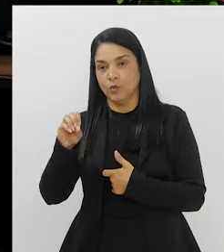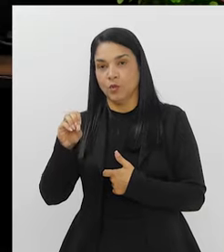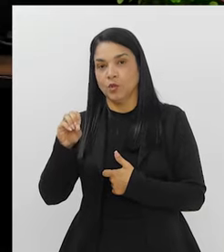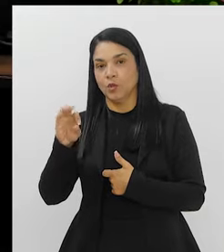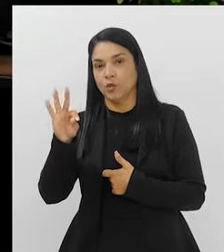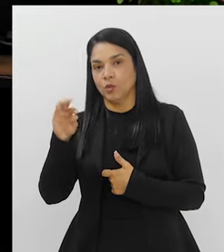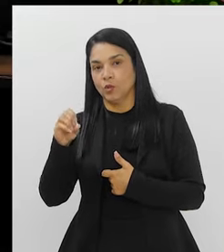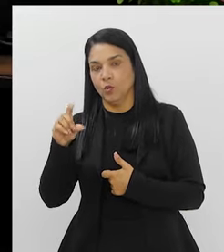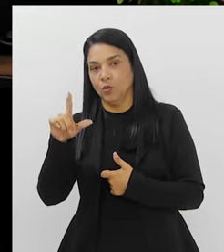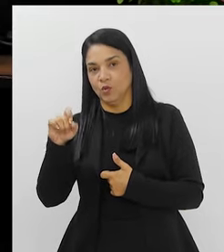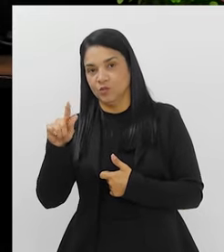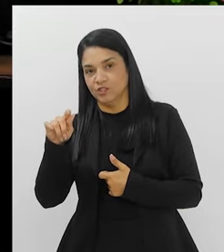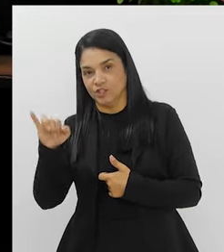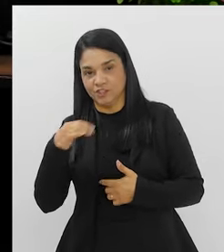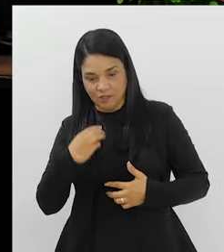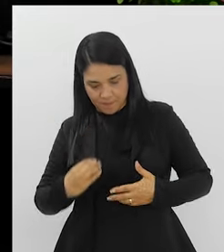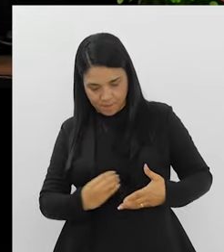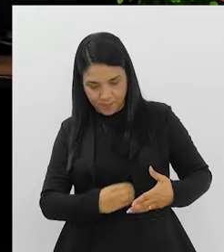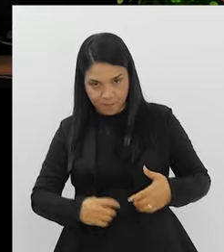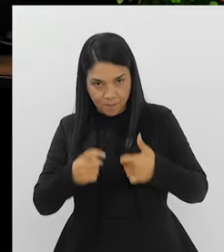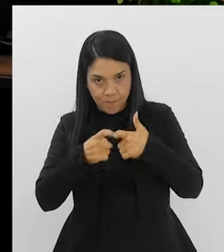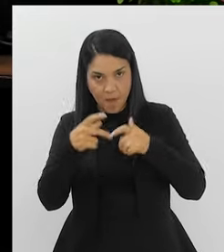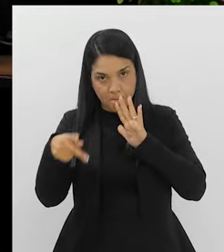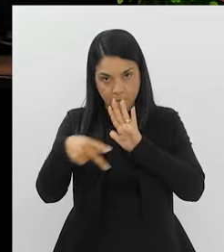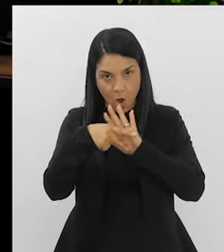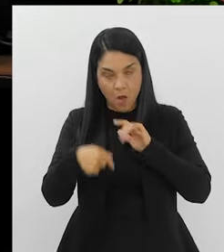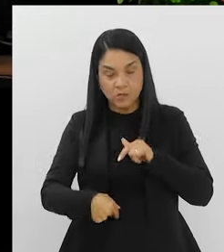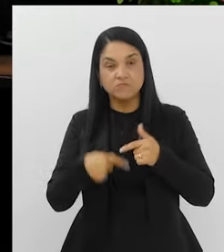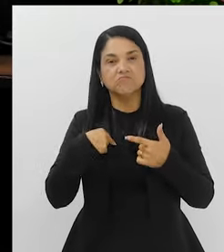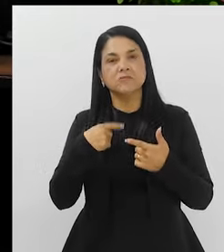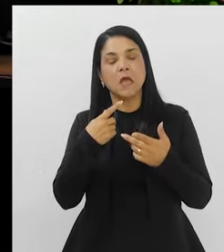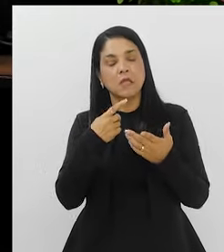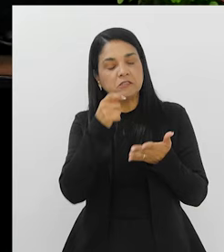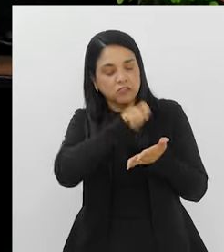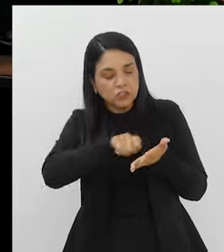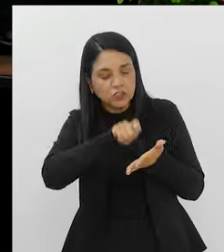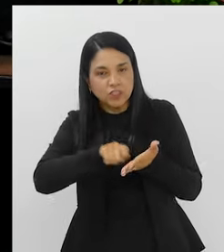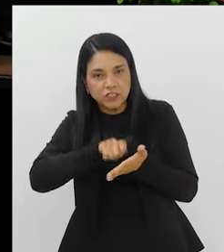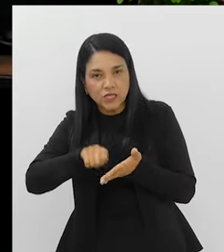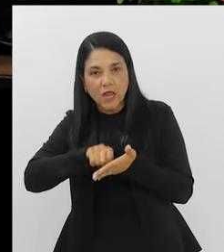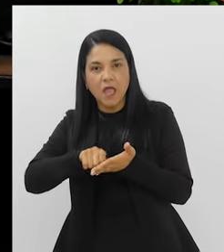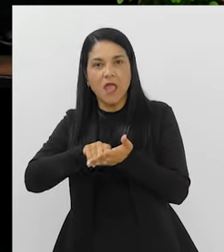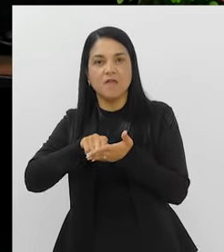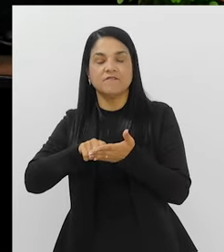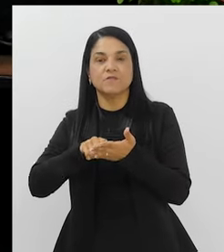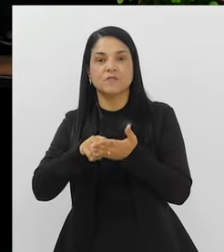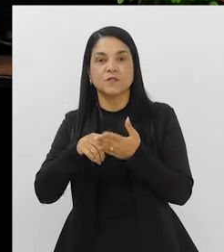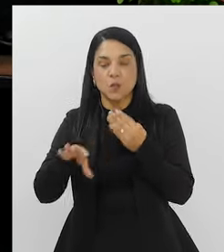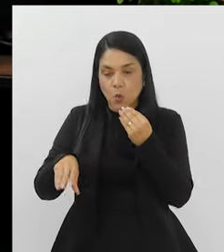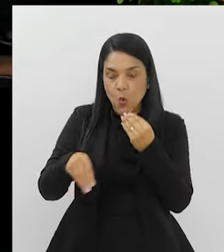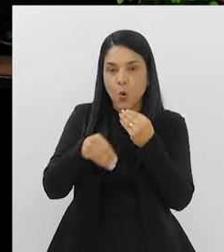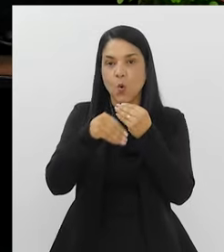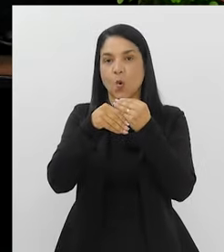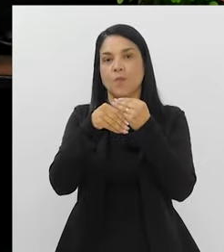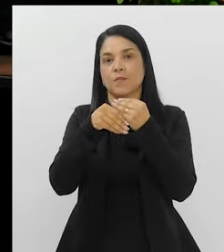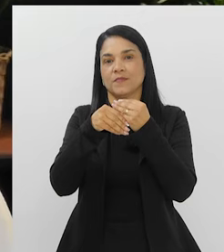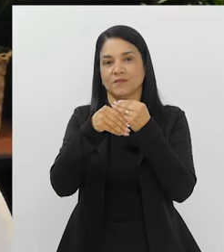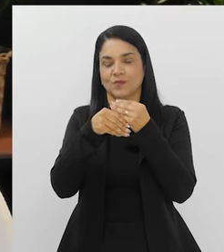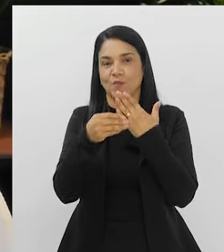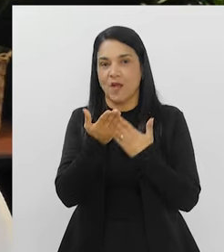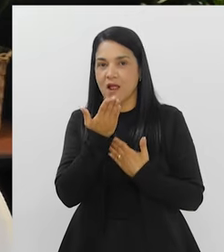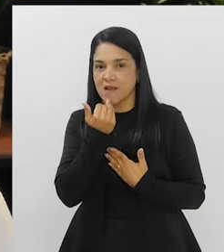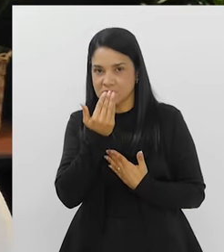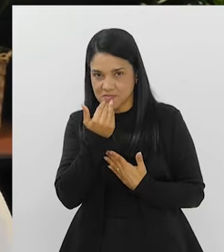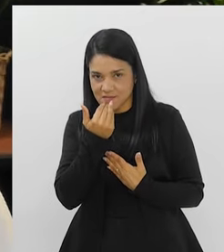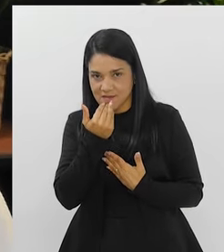Para tratar, às vezes, um intestino que está doente, a gente já começa a prescrever alguns suplementos, né?